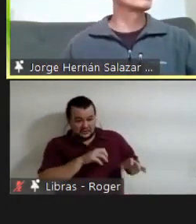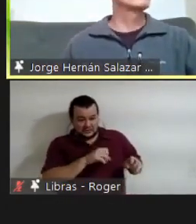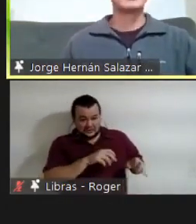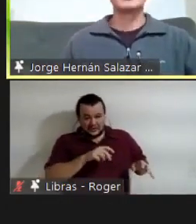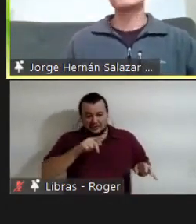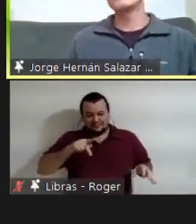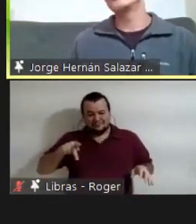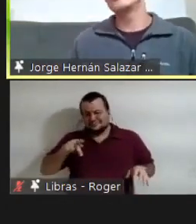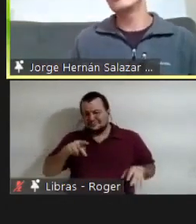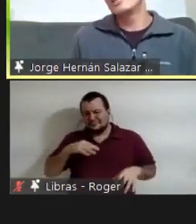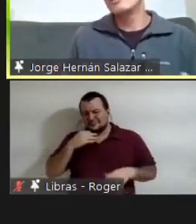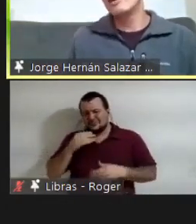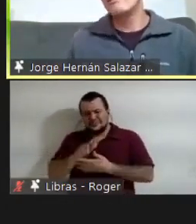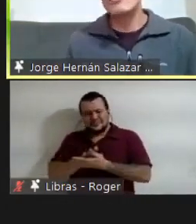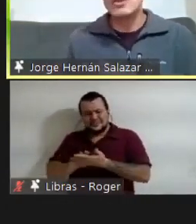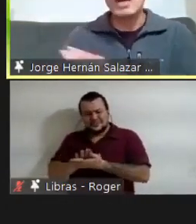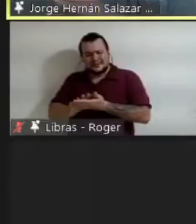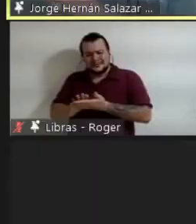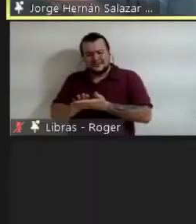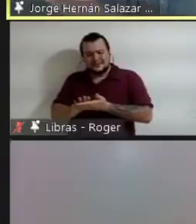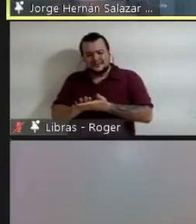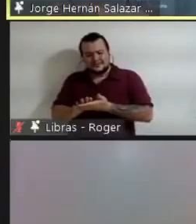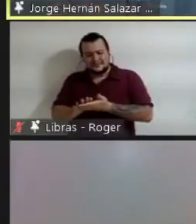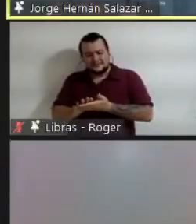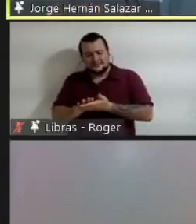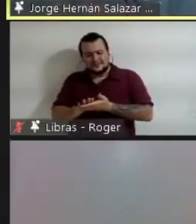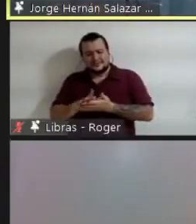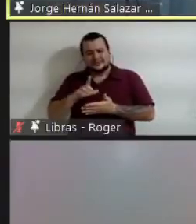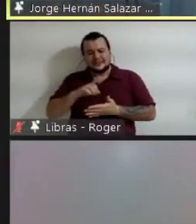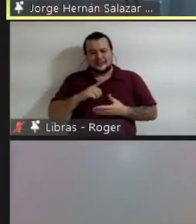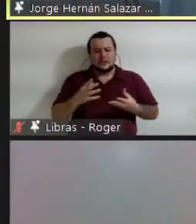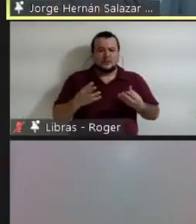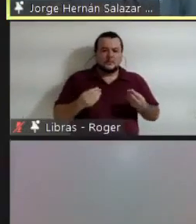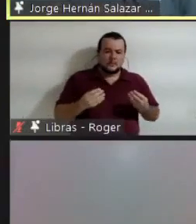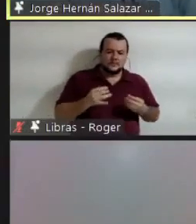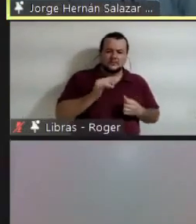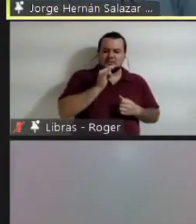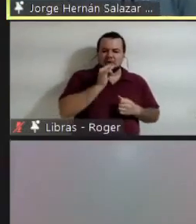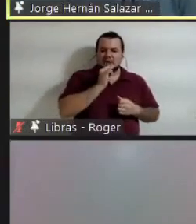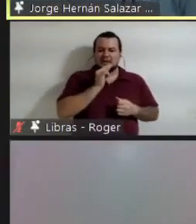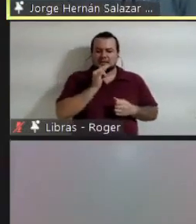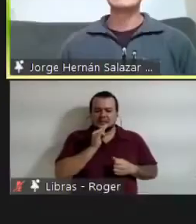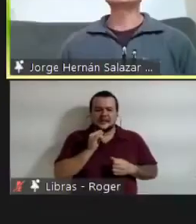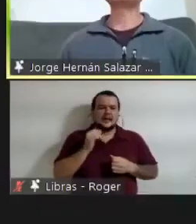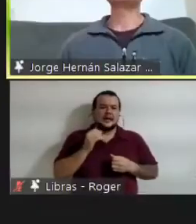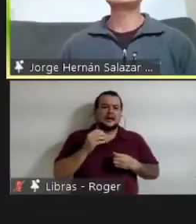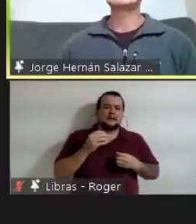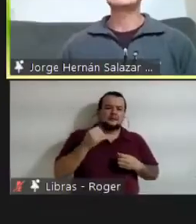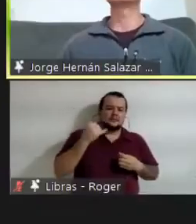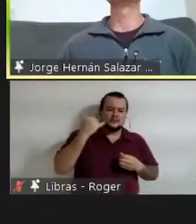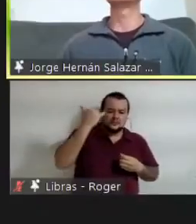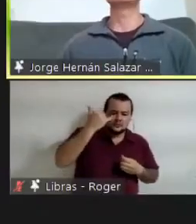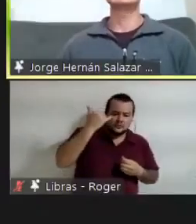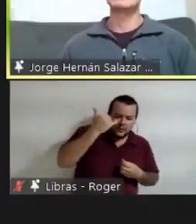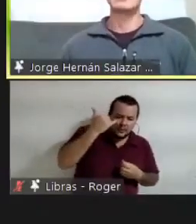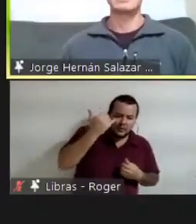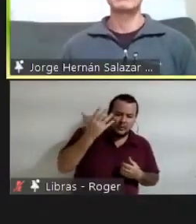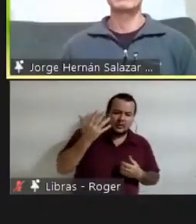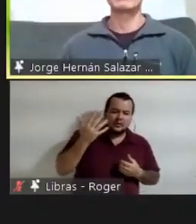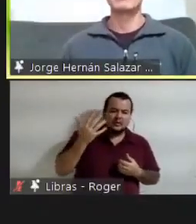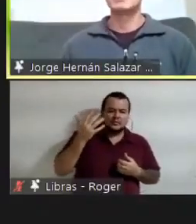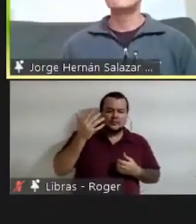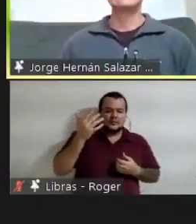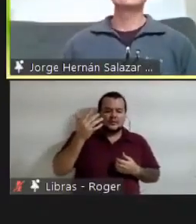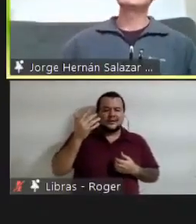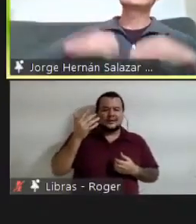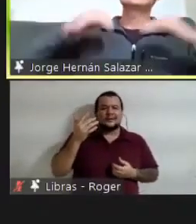exemplos. Em espanhol, eu acho que vai funcionar igual em português, a mim não me podem ensinar a montar em bicicleta,